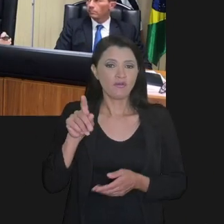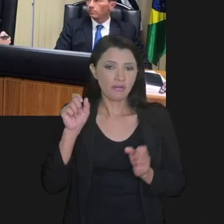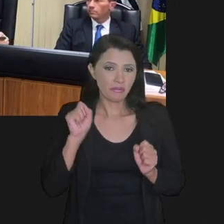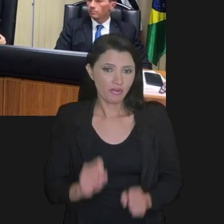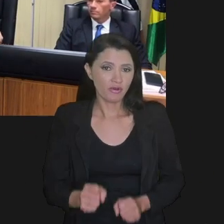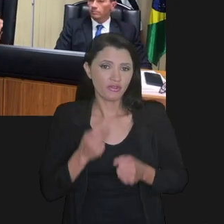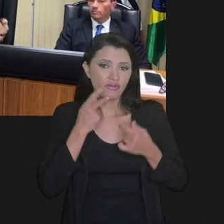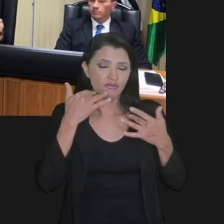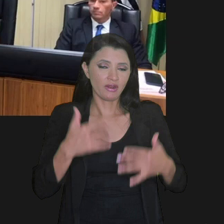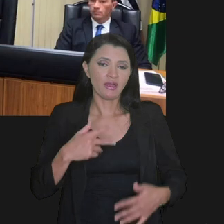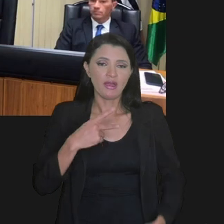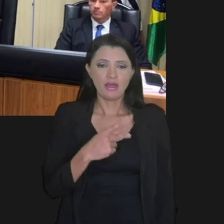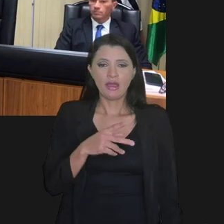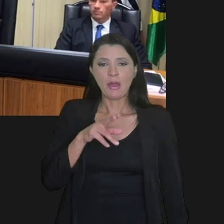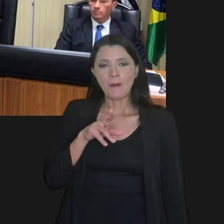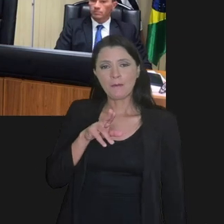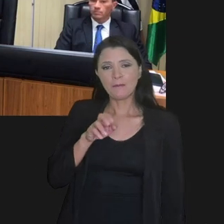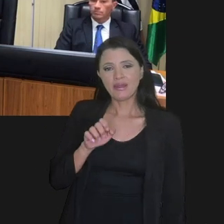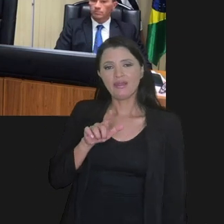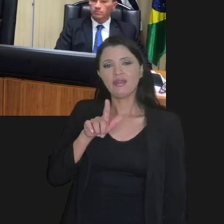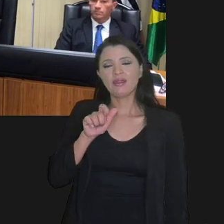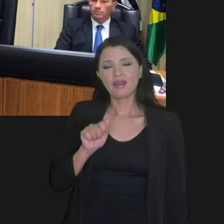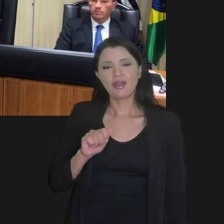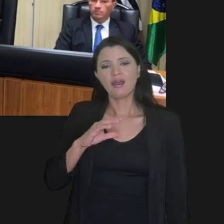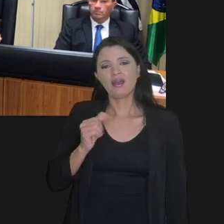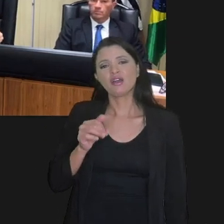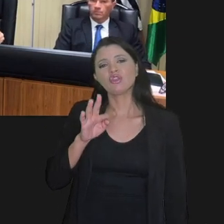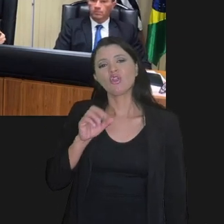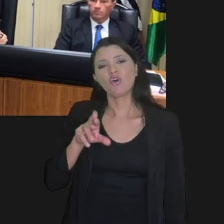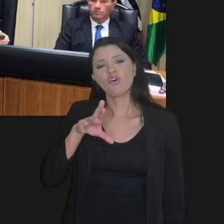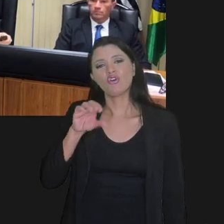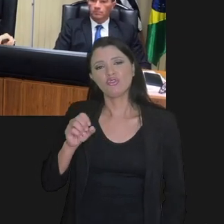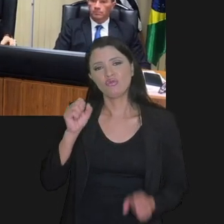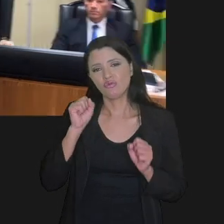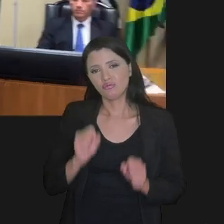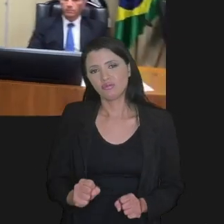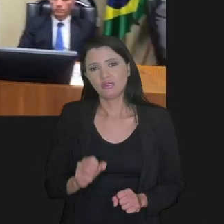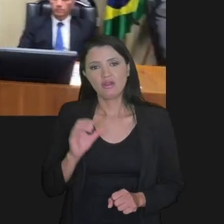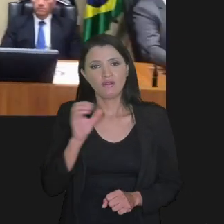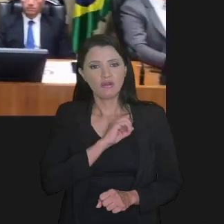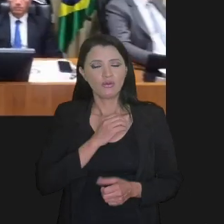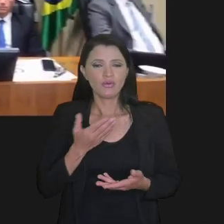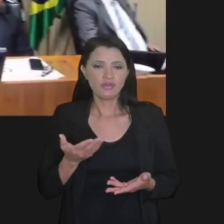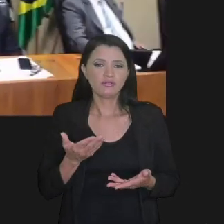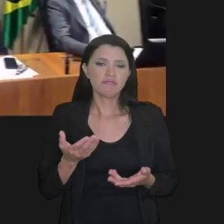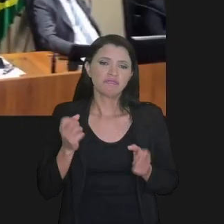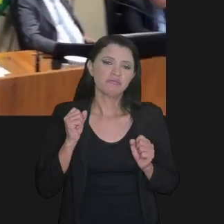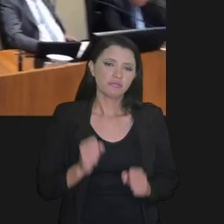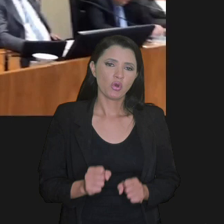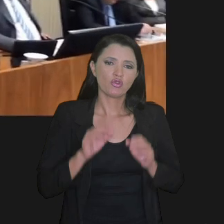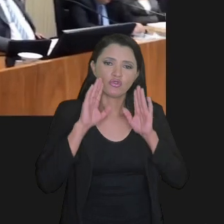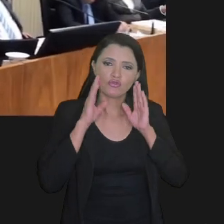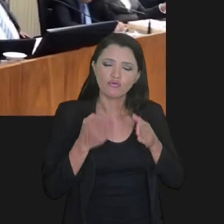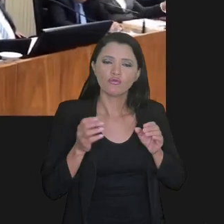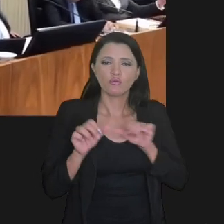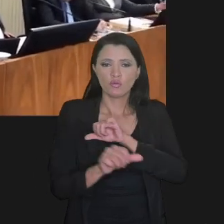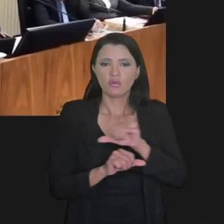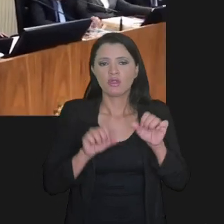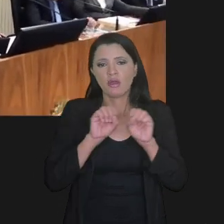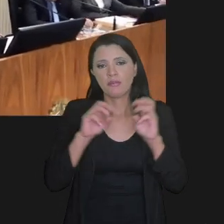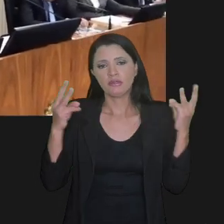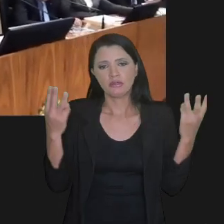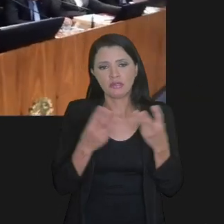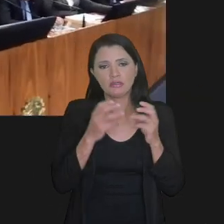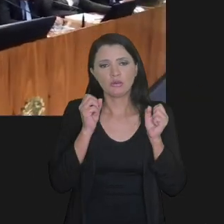Nalva e, Nalva, você pode falar dos precatórios porque vai ficar muito comprido, por favor. Acho que a gente já pode trocar